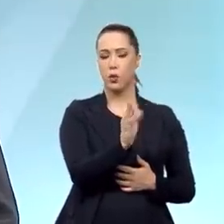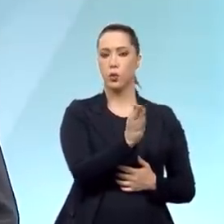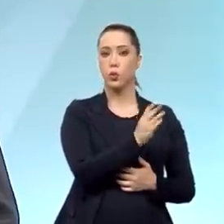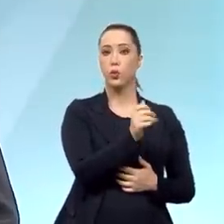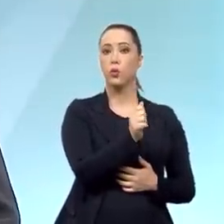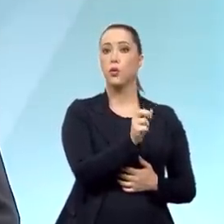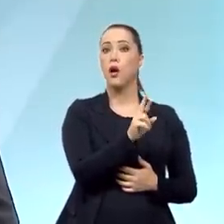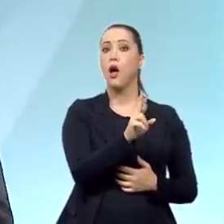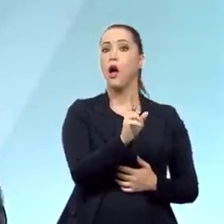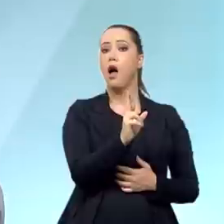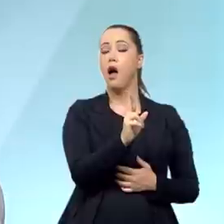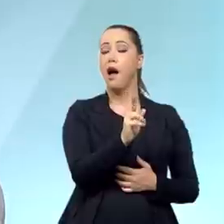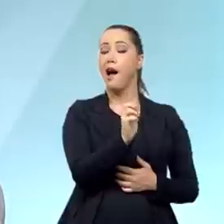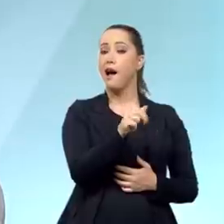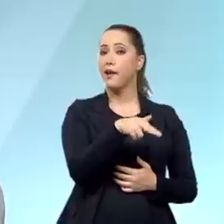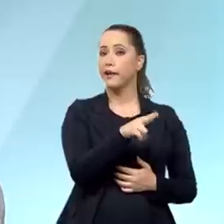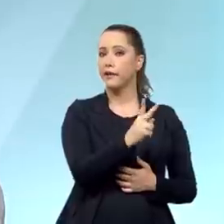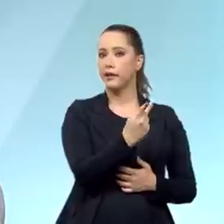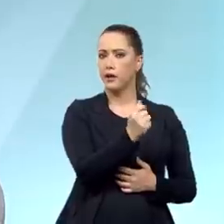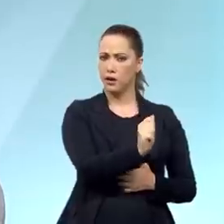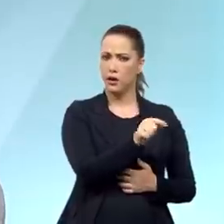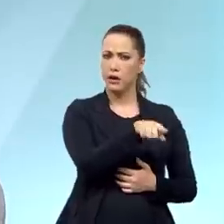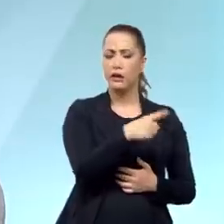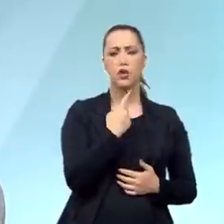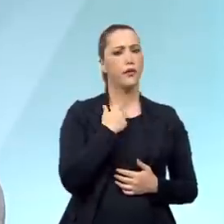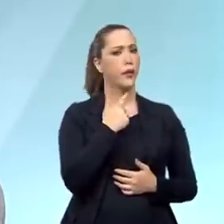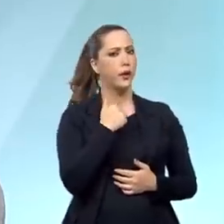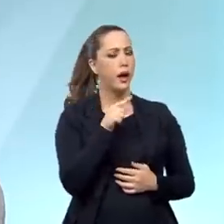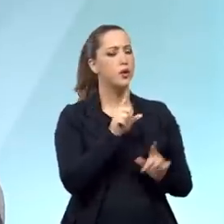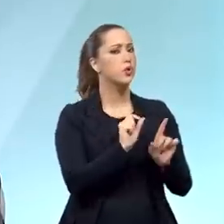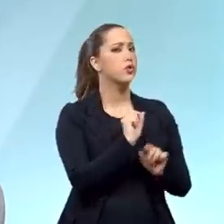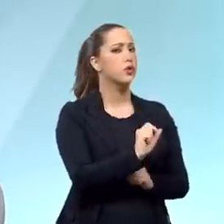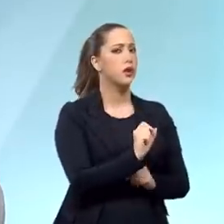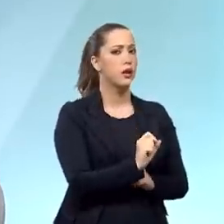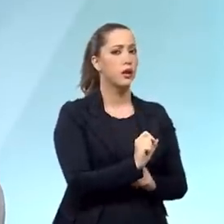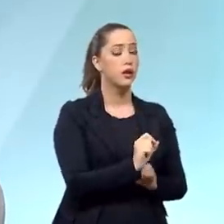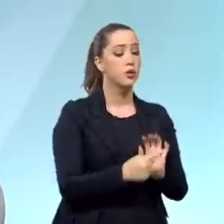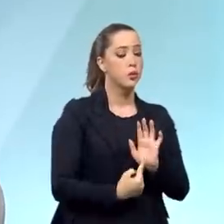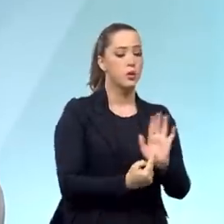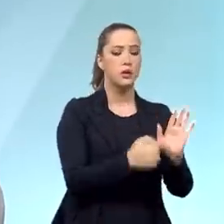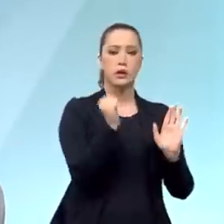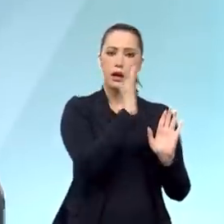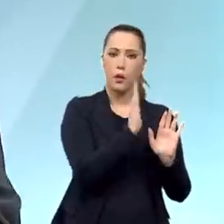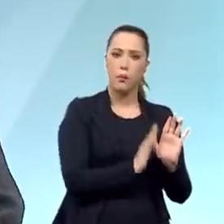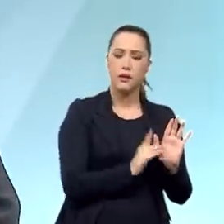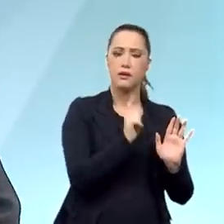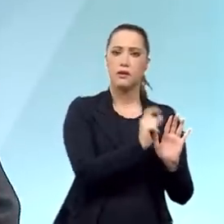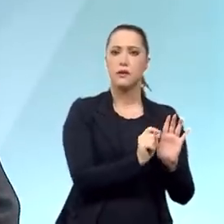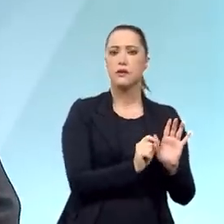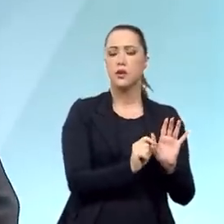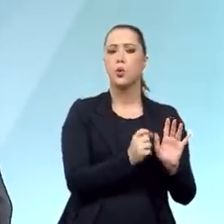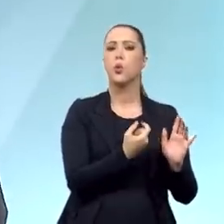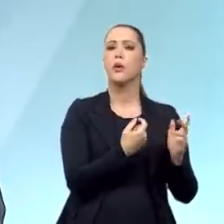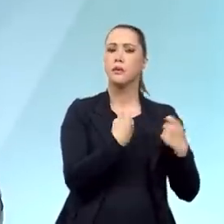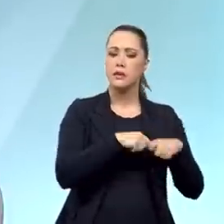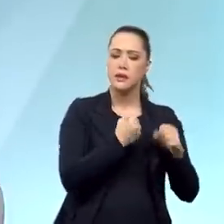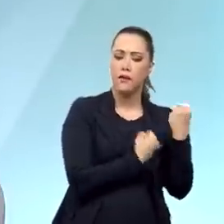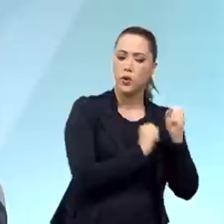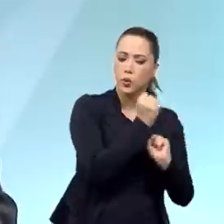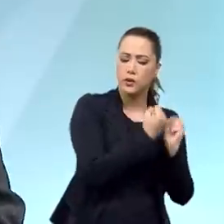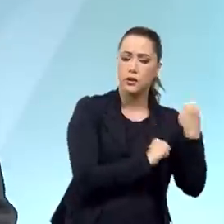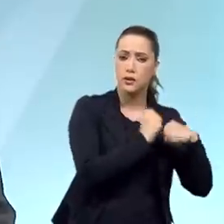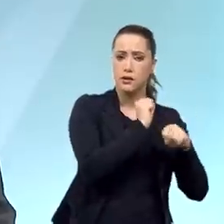Vargas, ele tinha um interesse de colocar o Brasil no viés da industrialização. Isso só